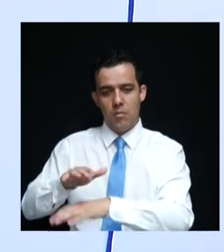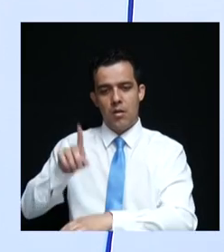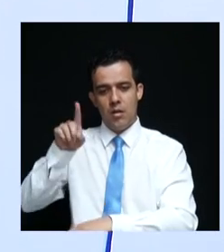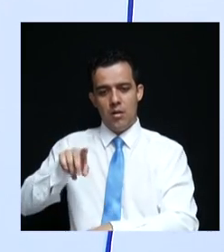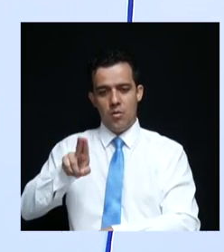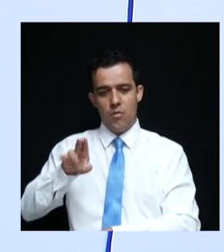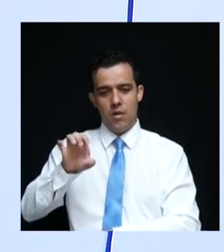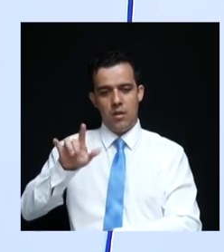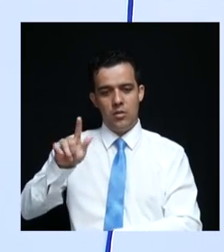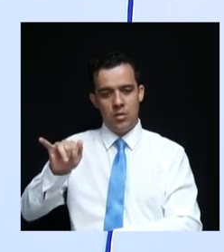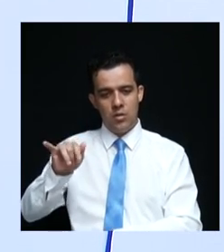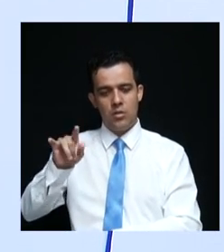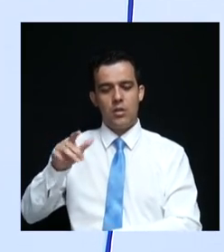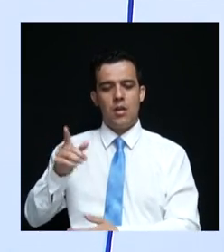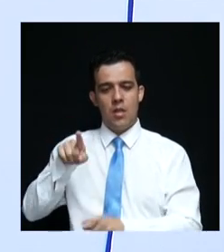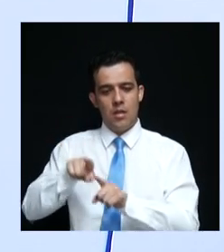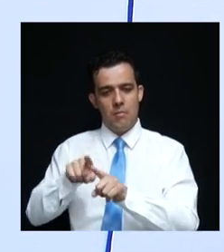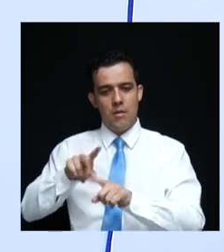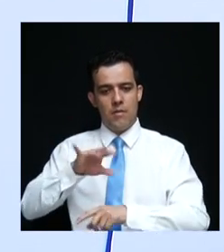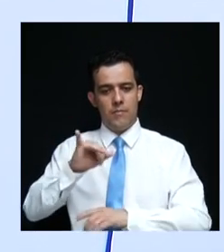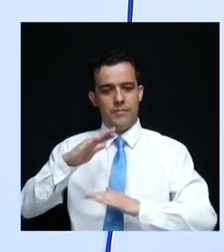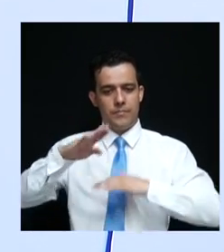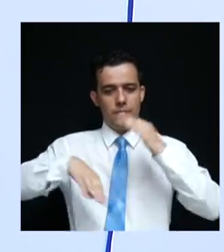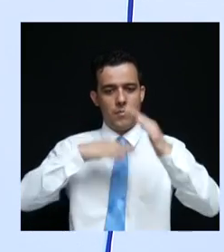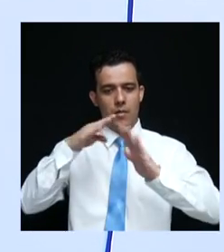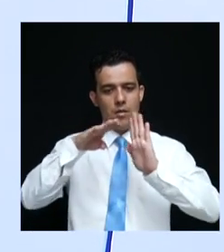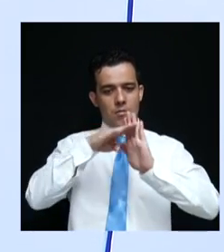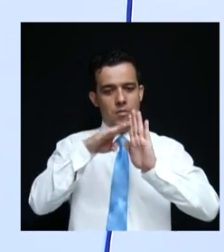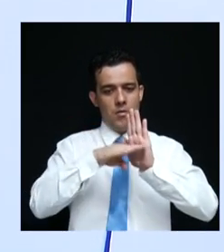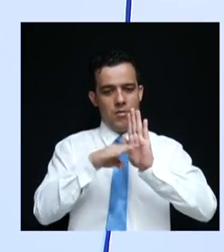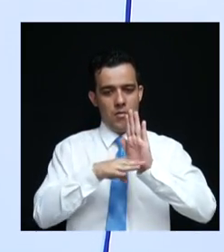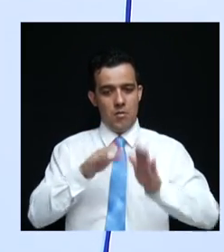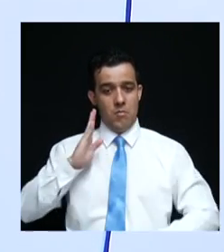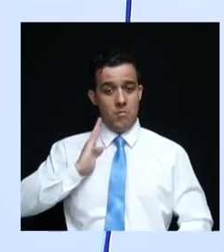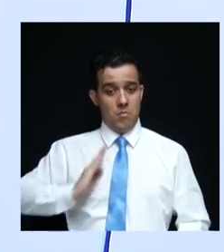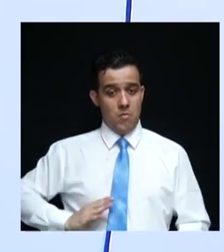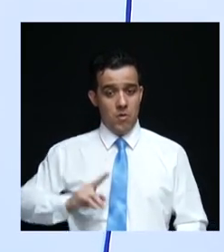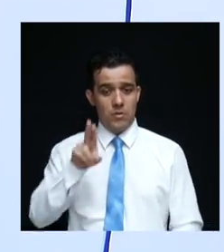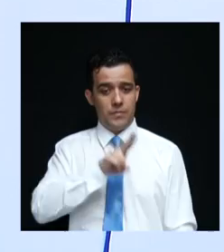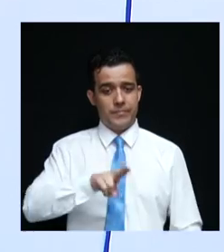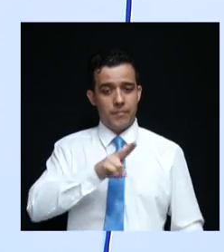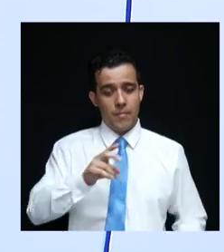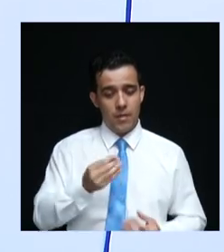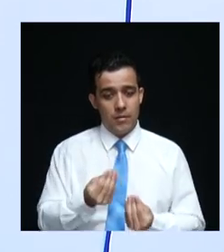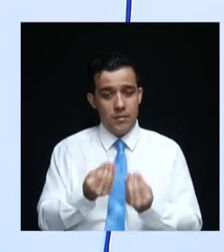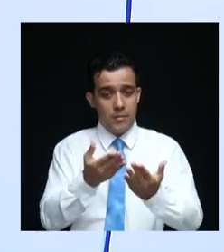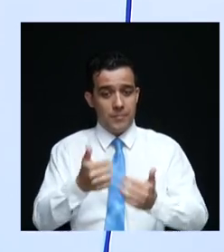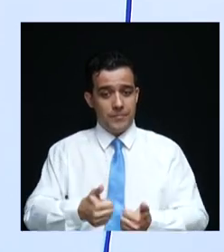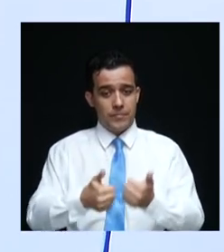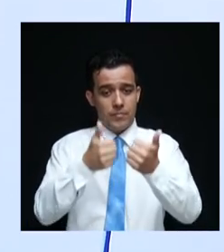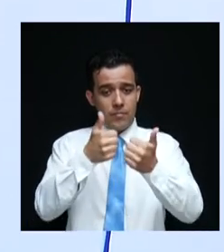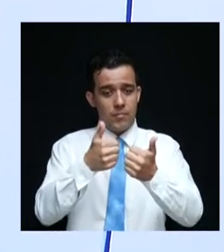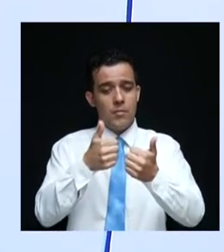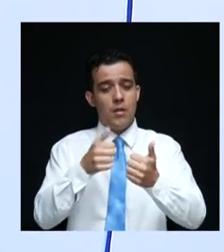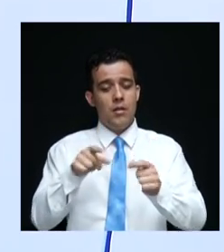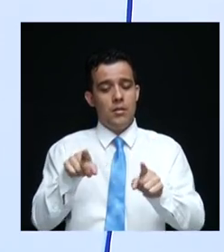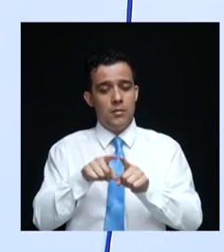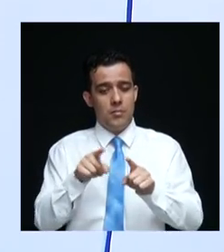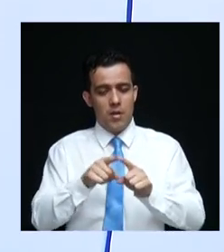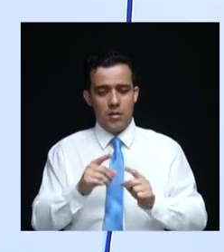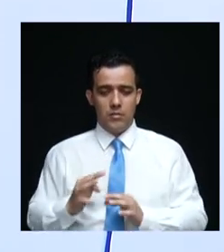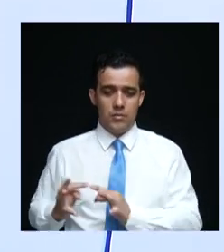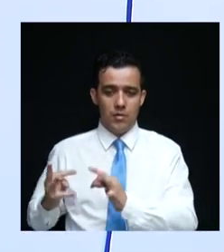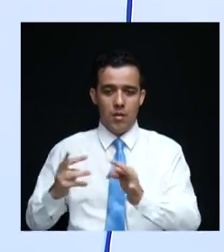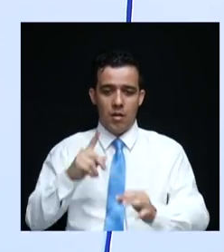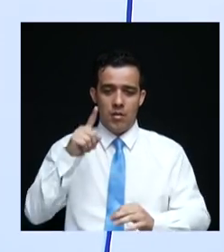Estadual. Vamos também avançar no programa das Bolsas Universitárias, dando melhores condições para tantas universidades